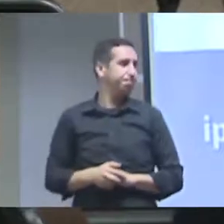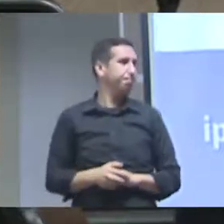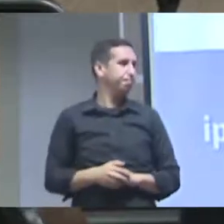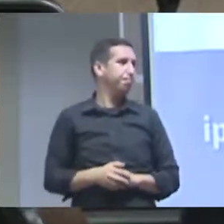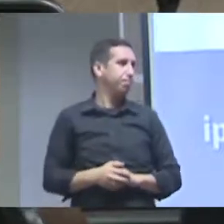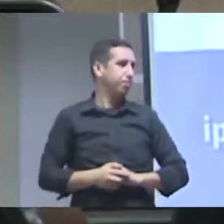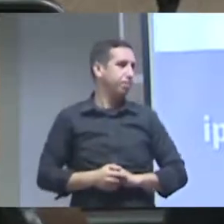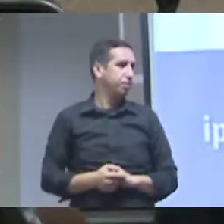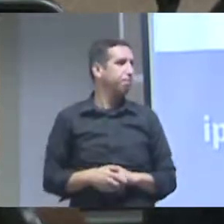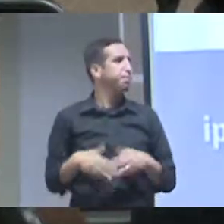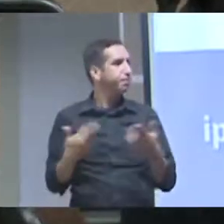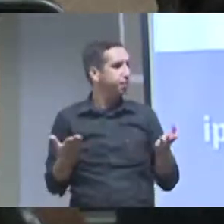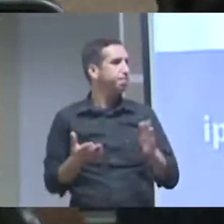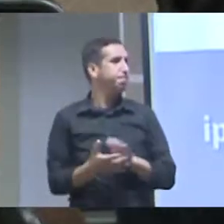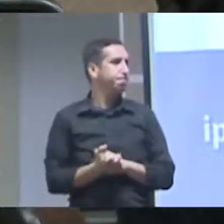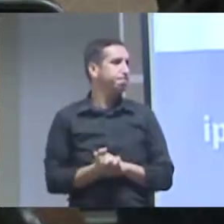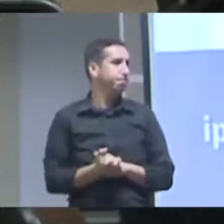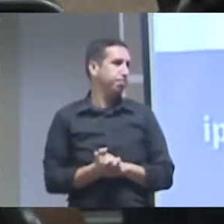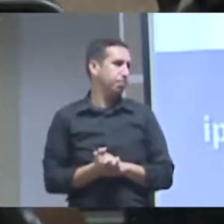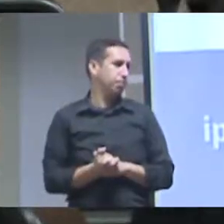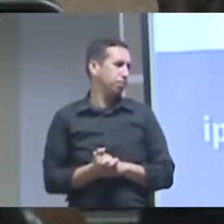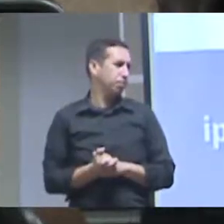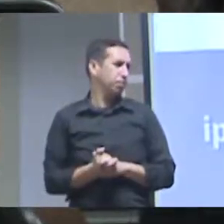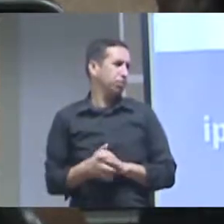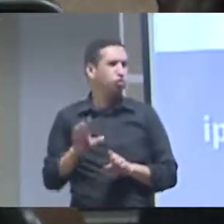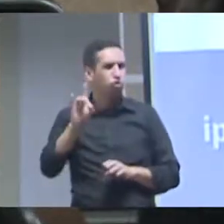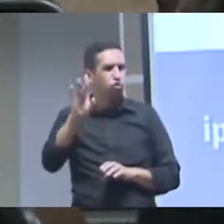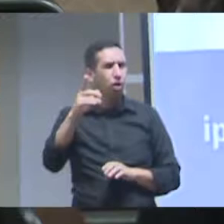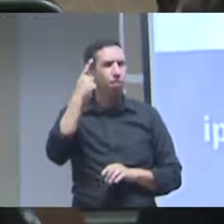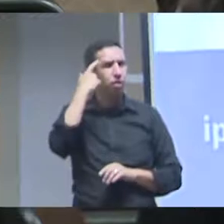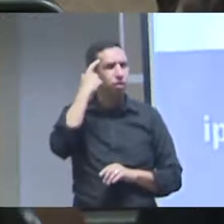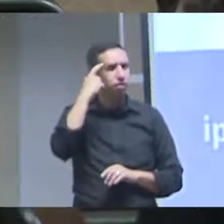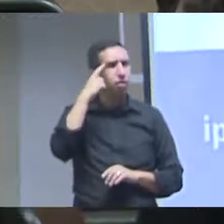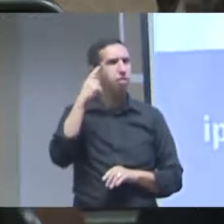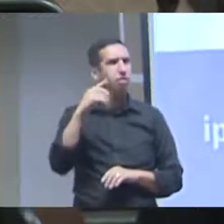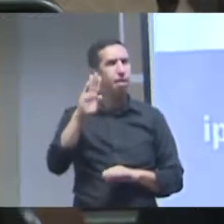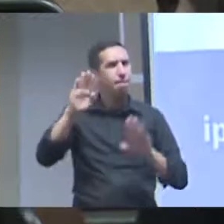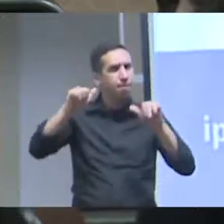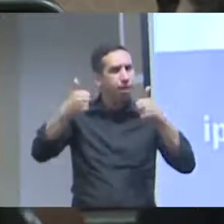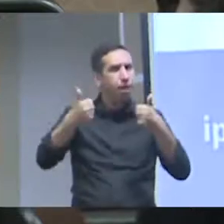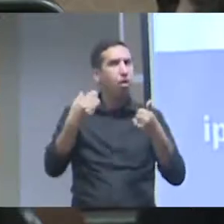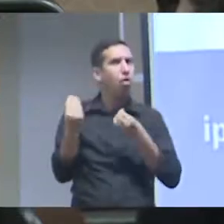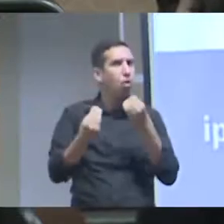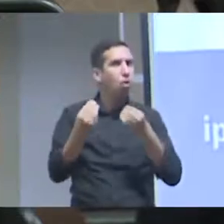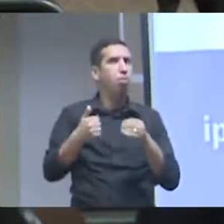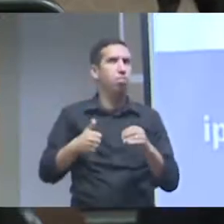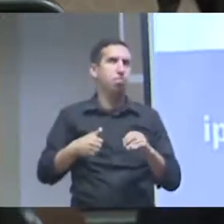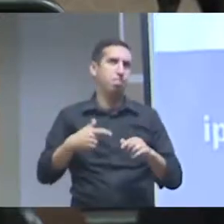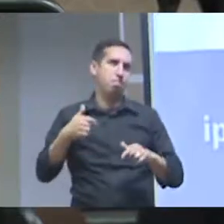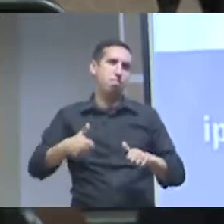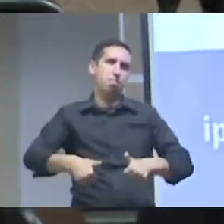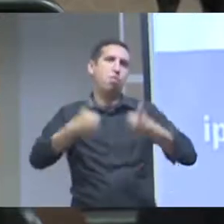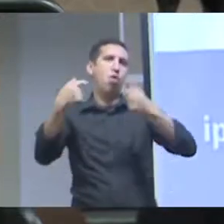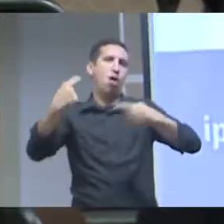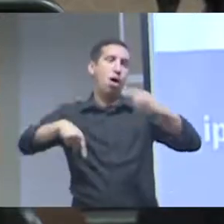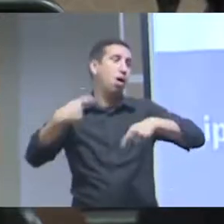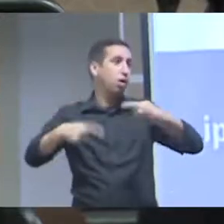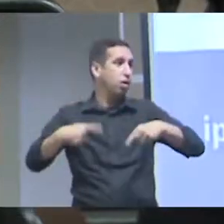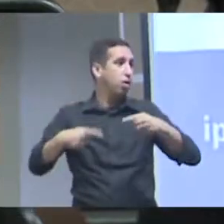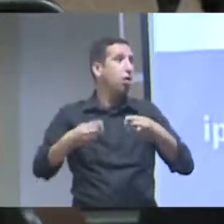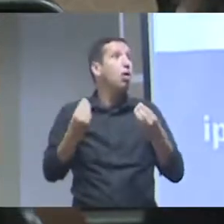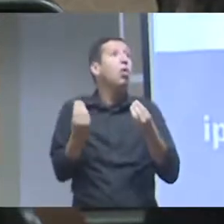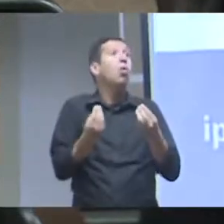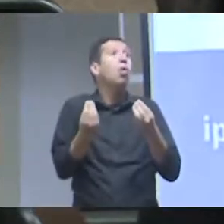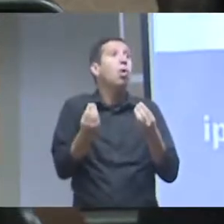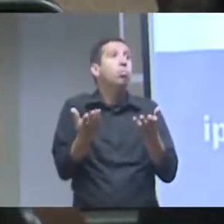rápido e vai né enfim então é só para a gente avançar um pouco mais nessa discussão como é que